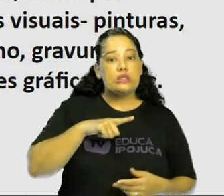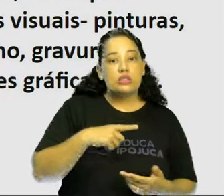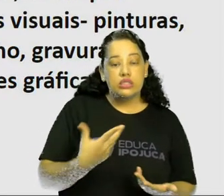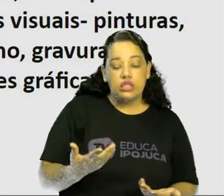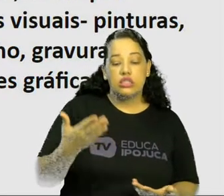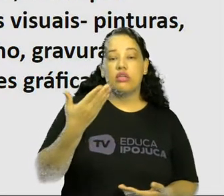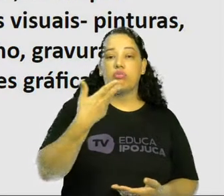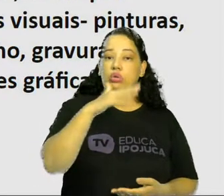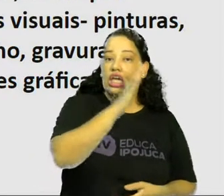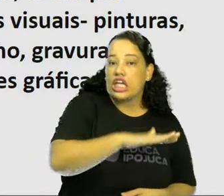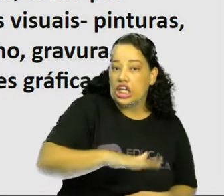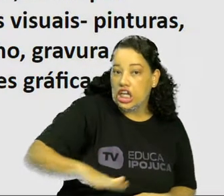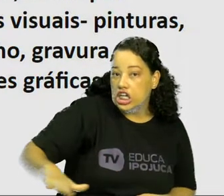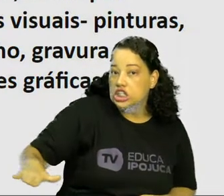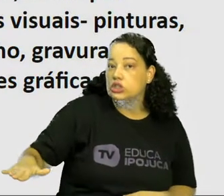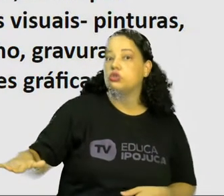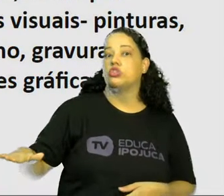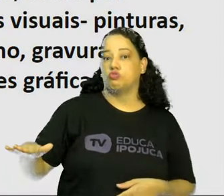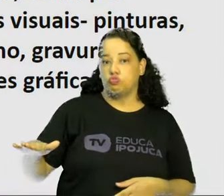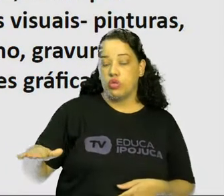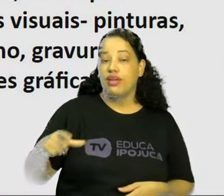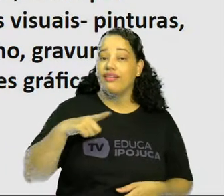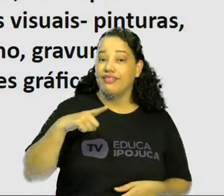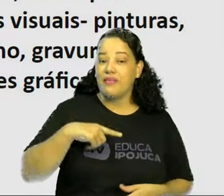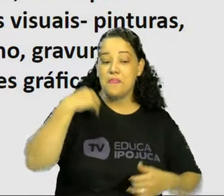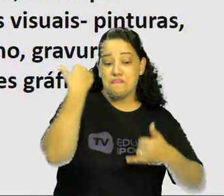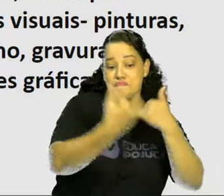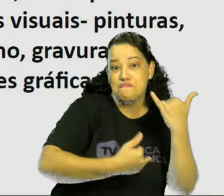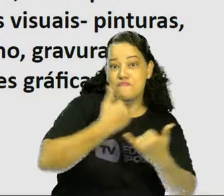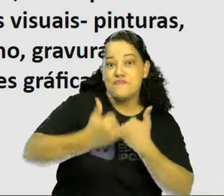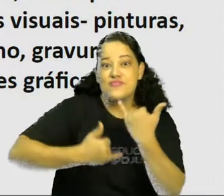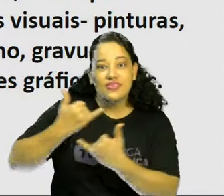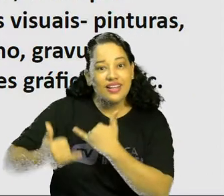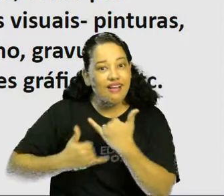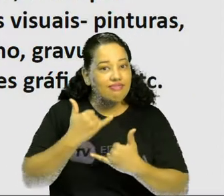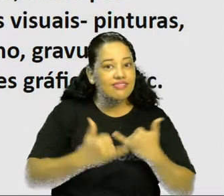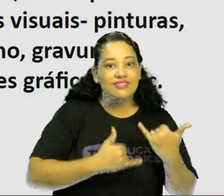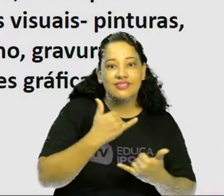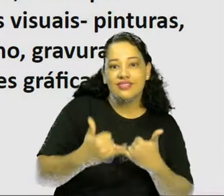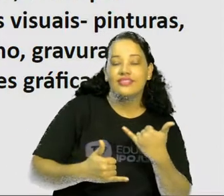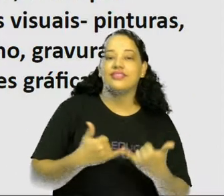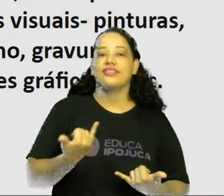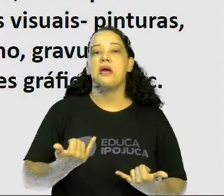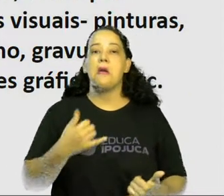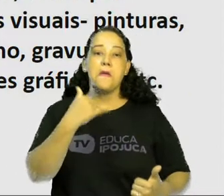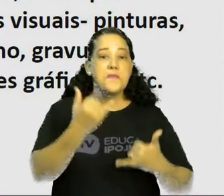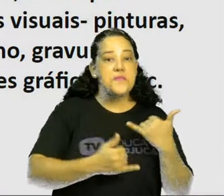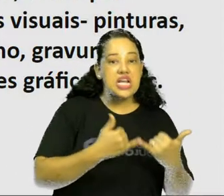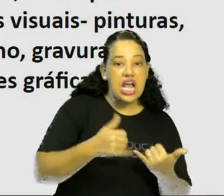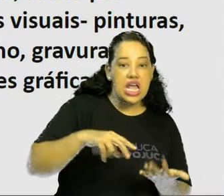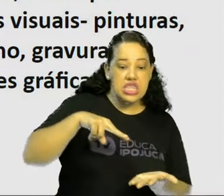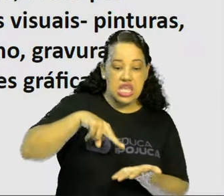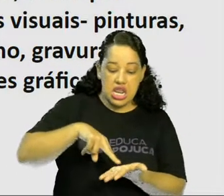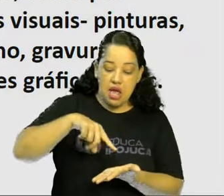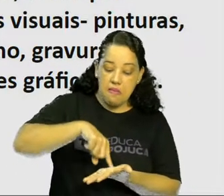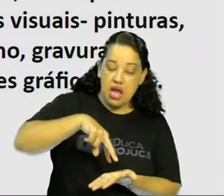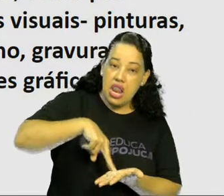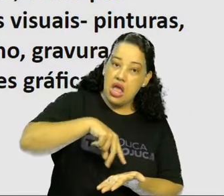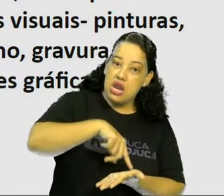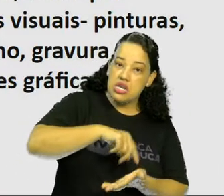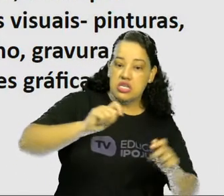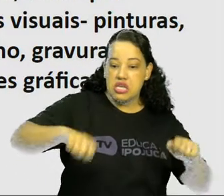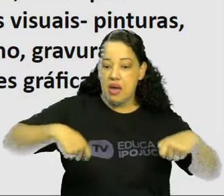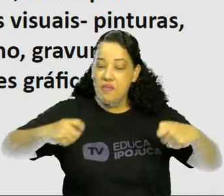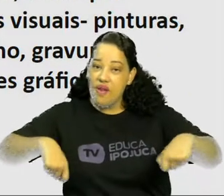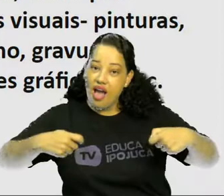de crianças e muitas brincadeiras. Temos aqui, ó, brincadeira de amarelinha, de pular